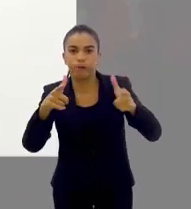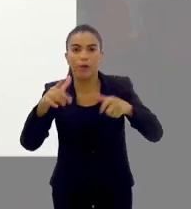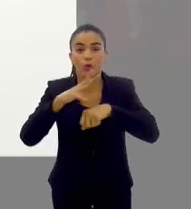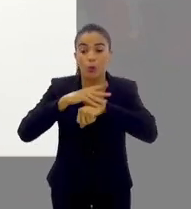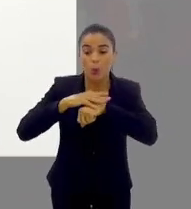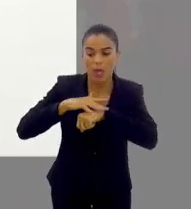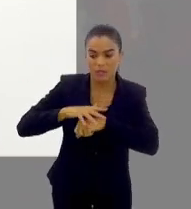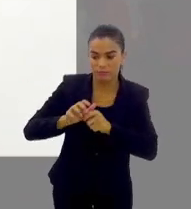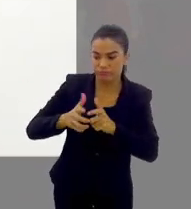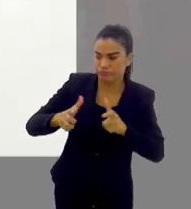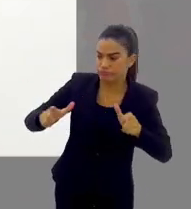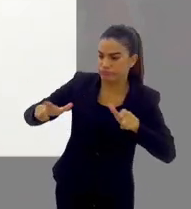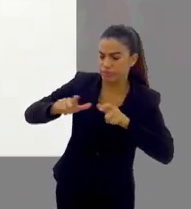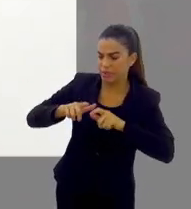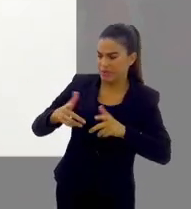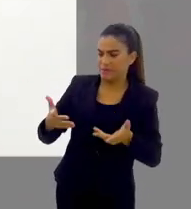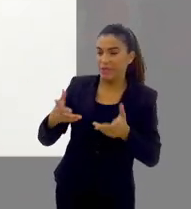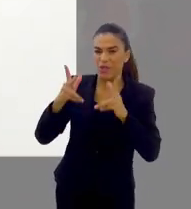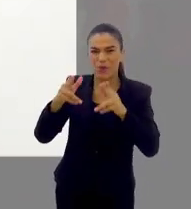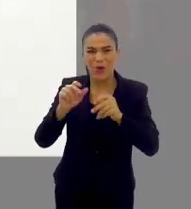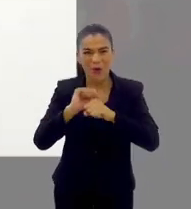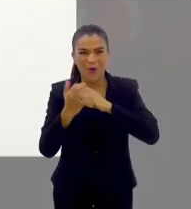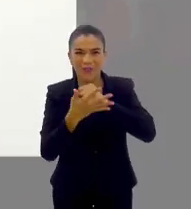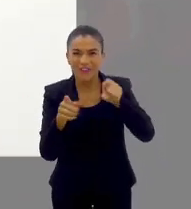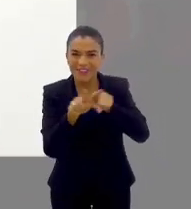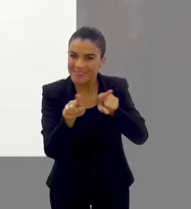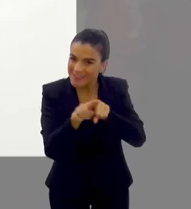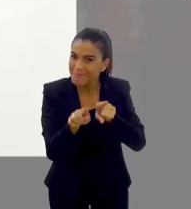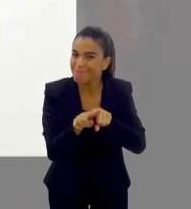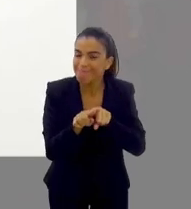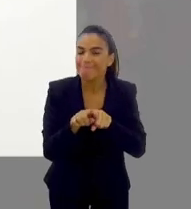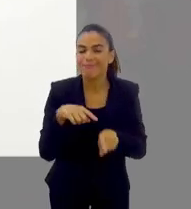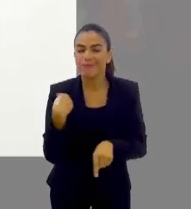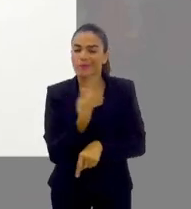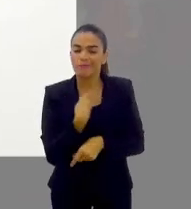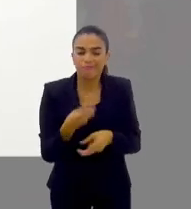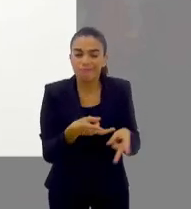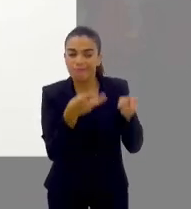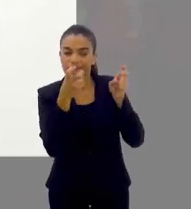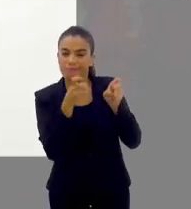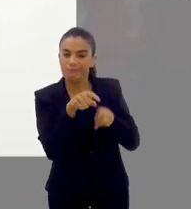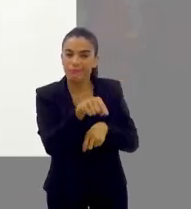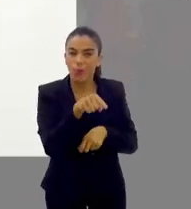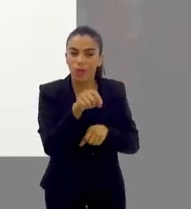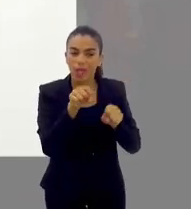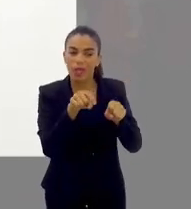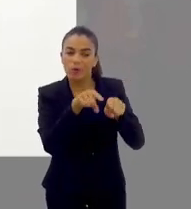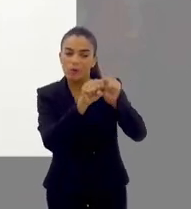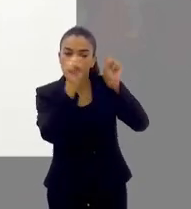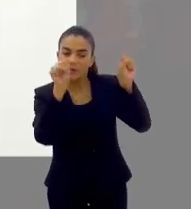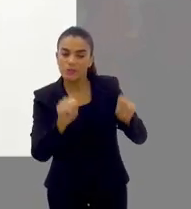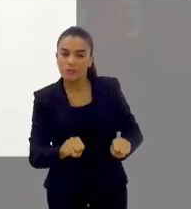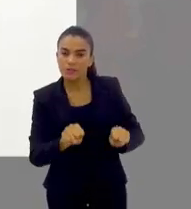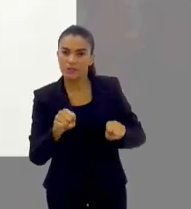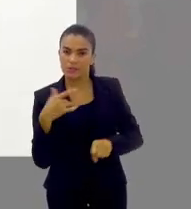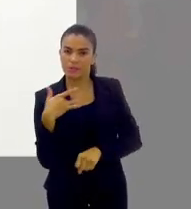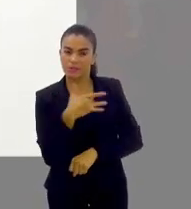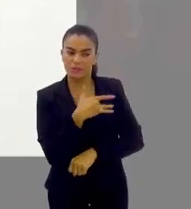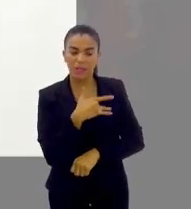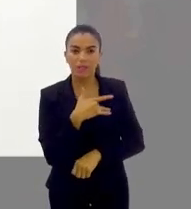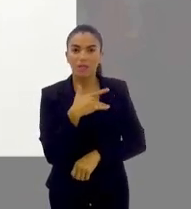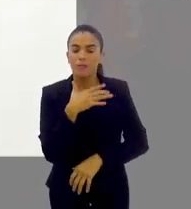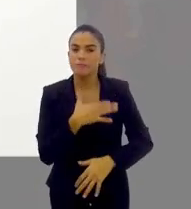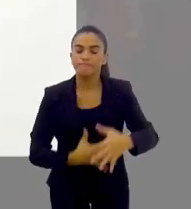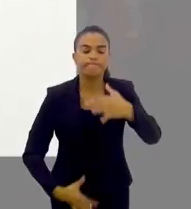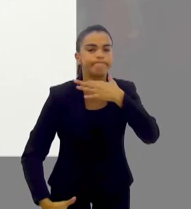de casos de uma determinada doença, como foi no caso do Covid também, a gente nota que o nosso sistema de saúde